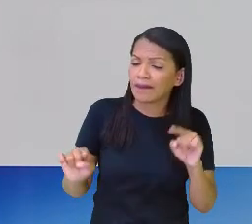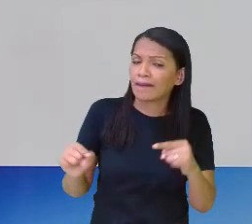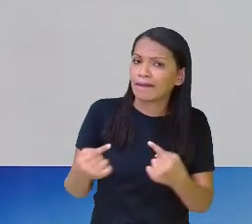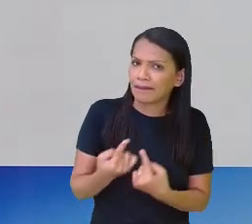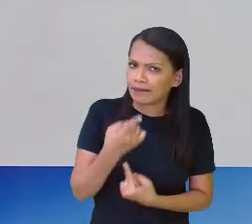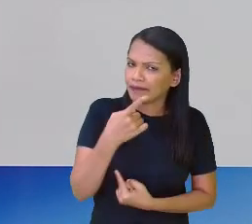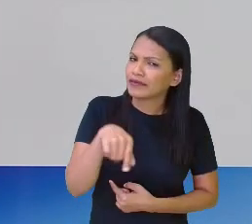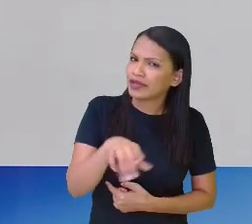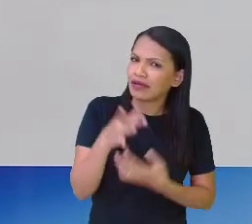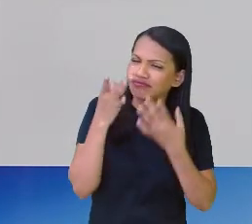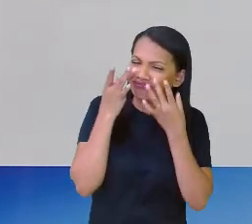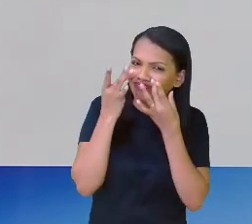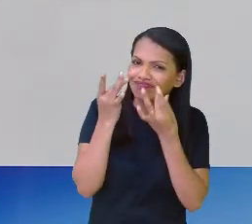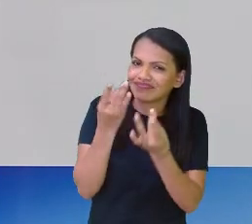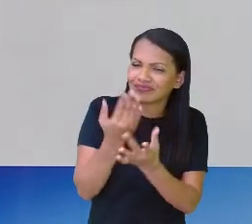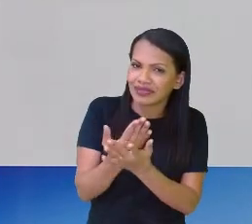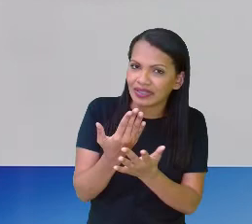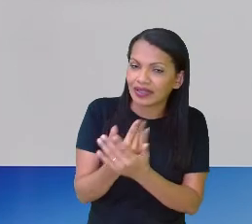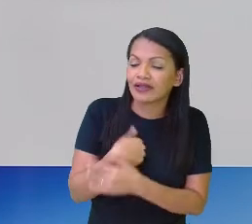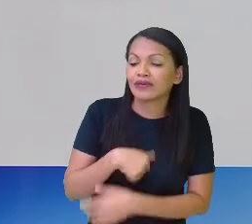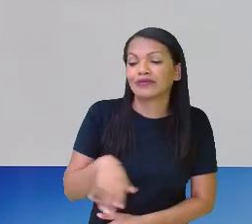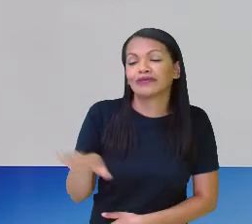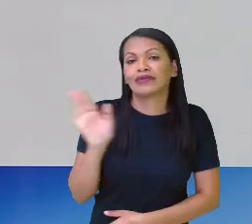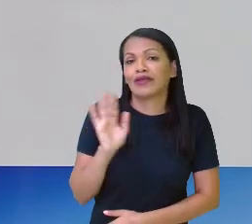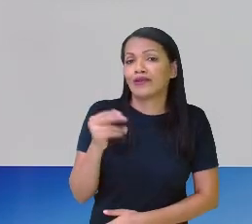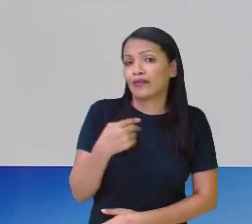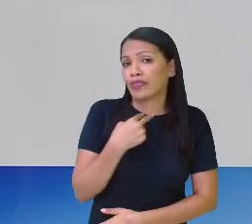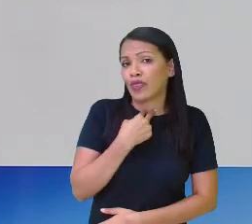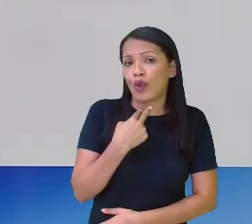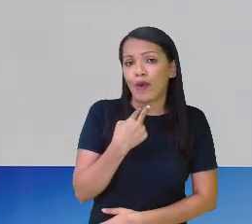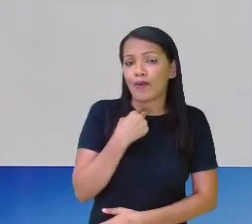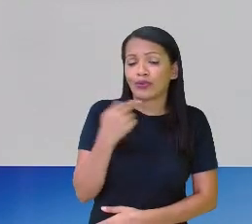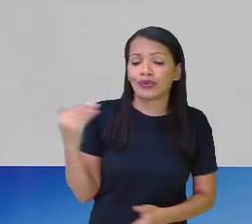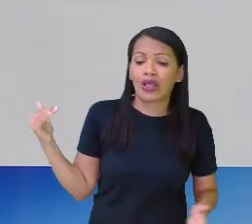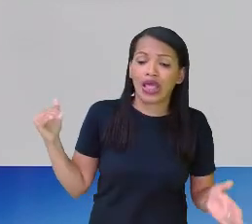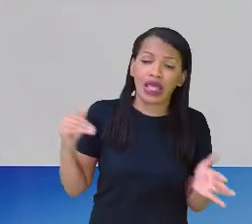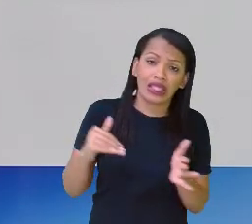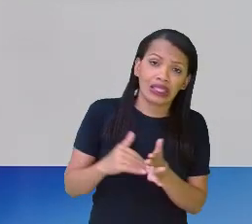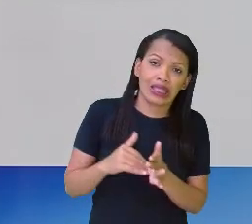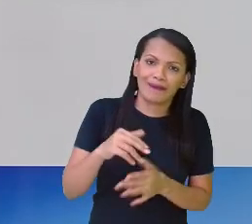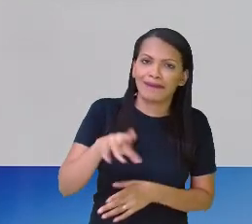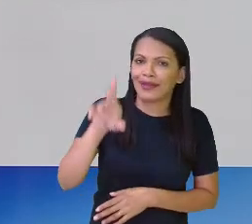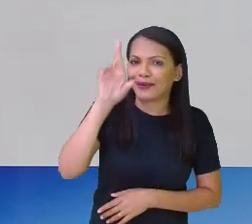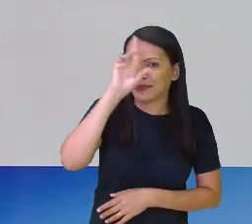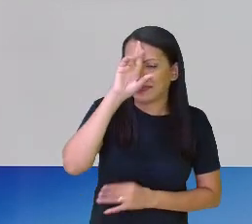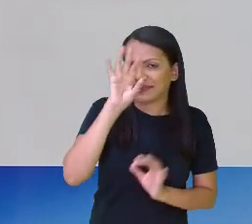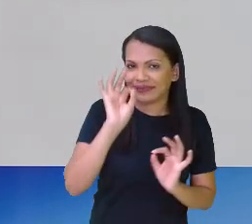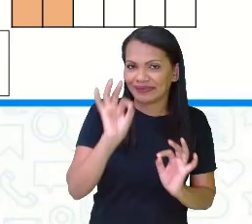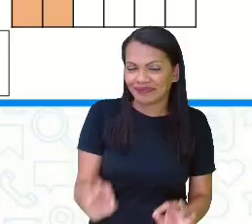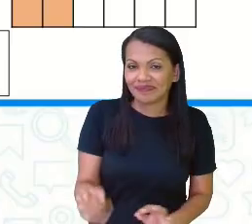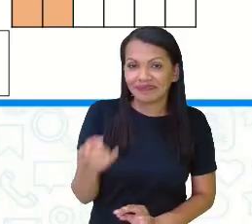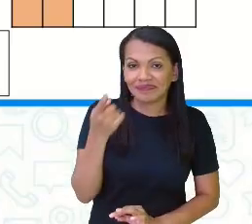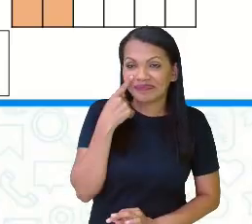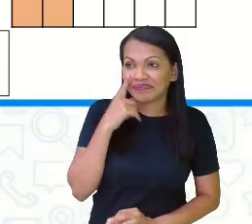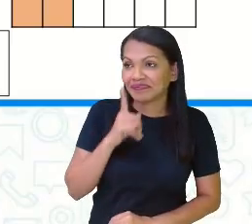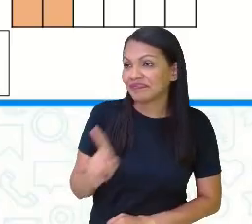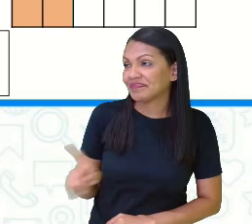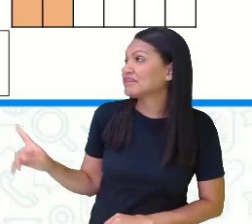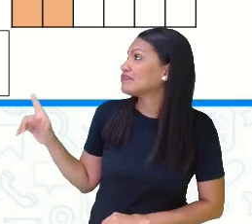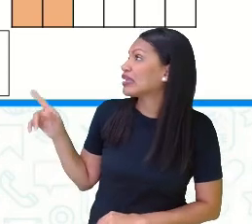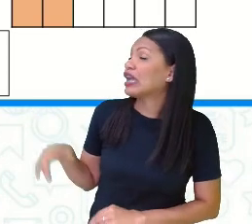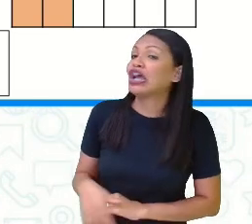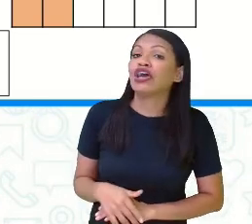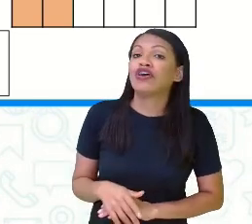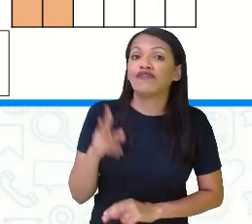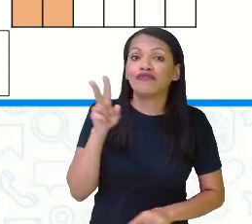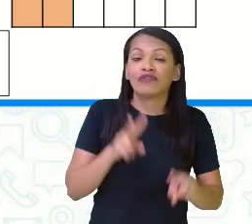que eles estão atentos. E vou embora, já que eu não posso ficar até o meio-dia. Observe as figuras abaixo